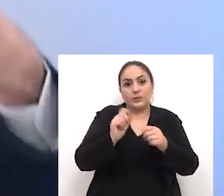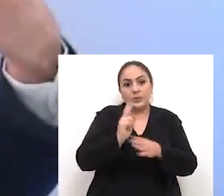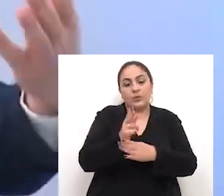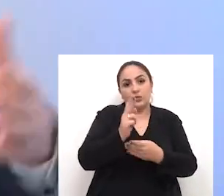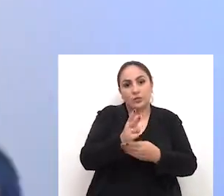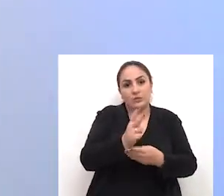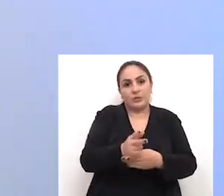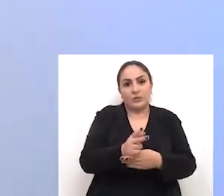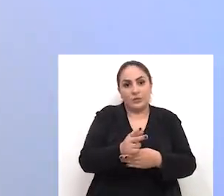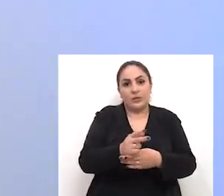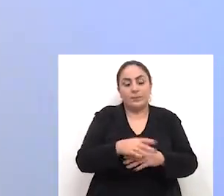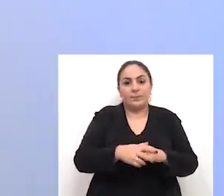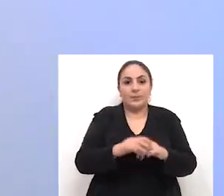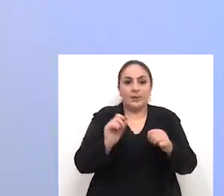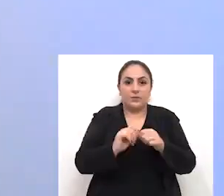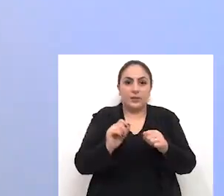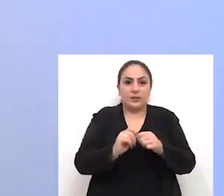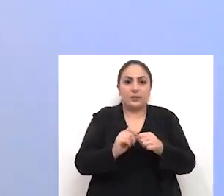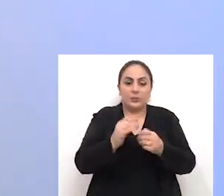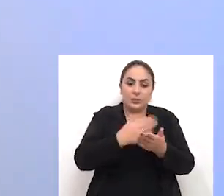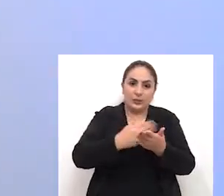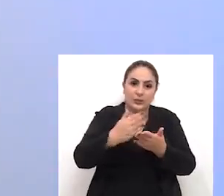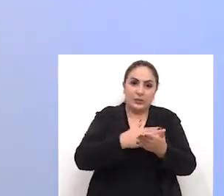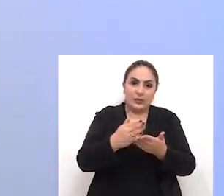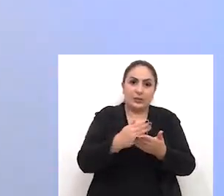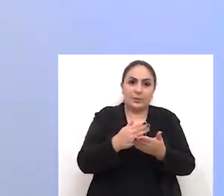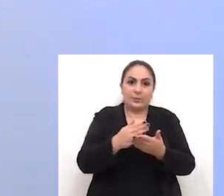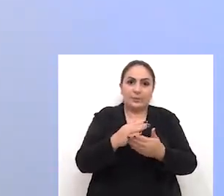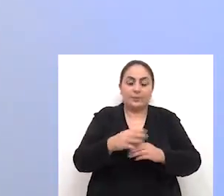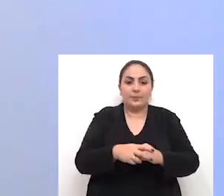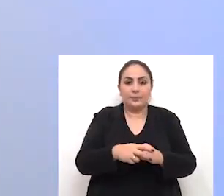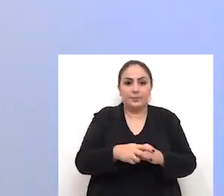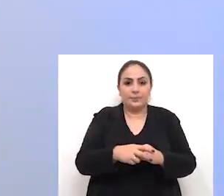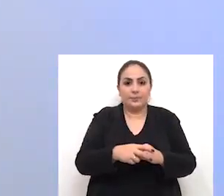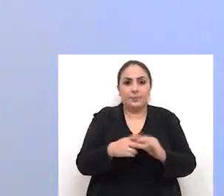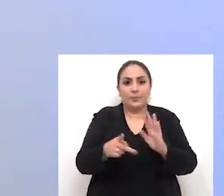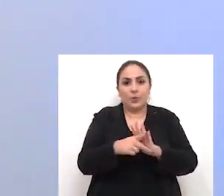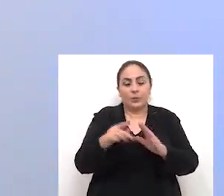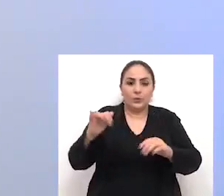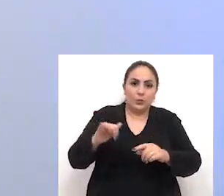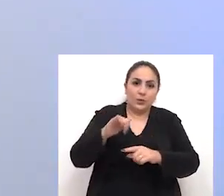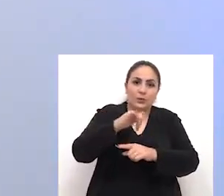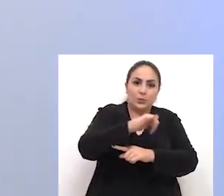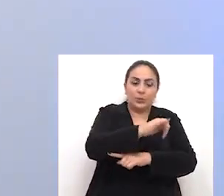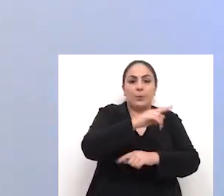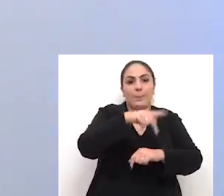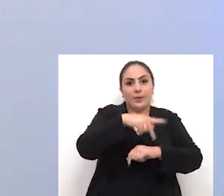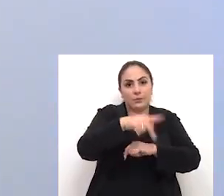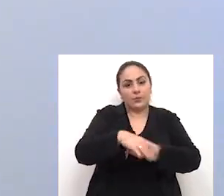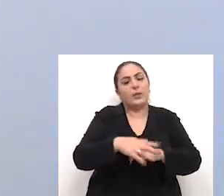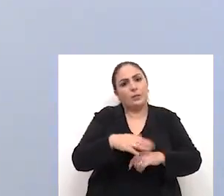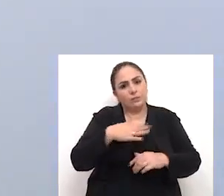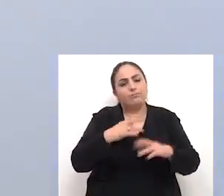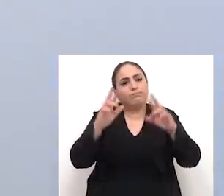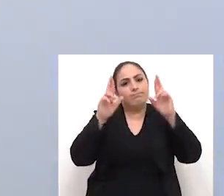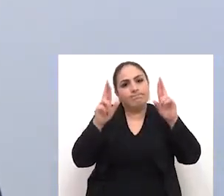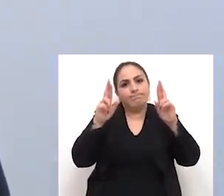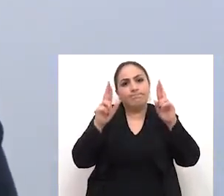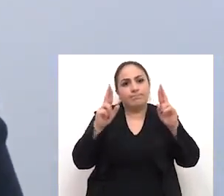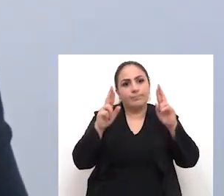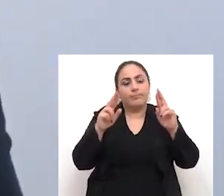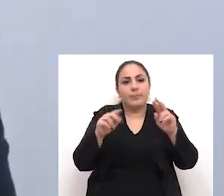sequência para que efetivamente se tenha a ordem de início para as intervenções do aeroporto de passo fundo eu estou bastante